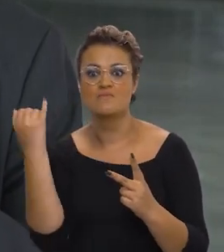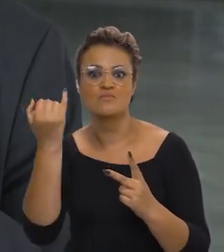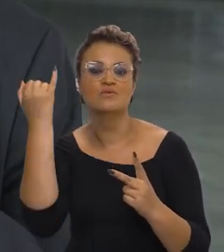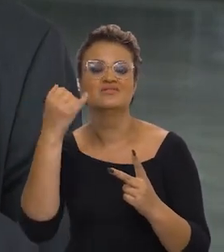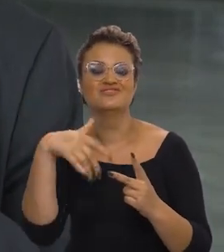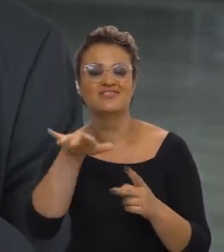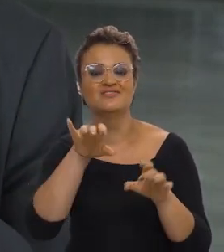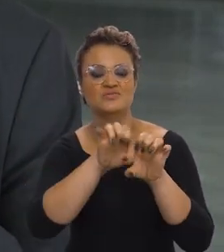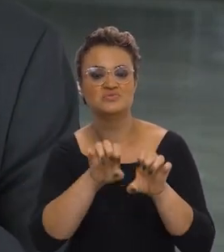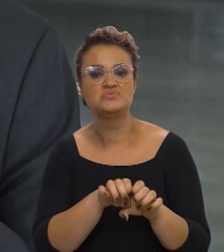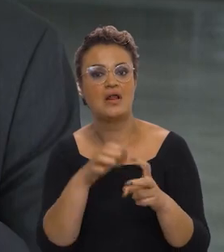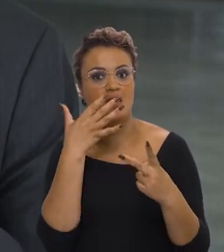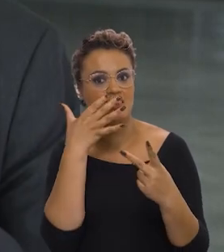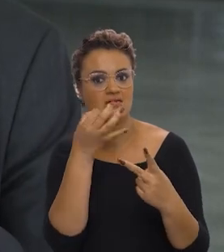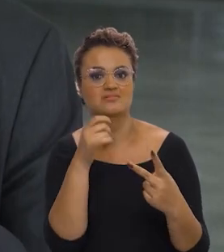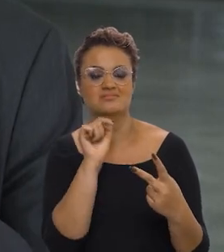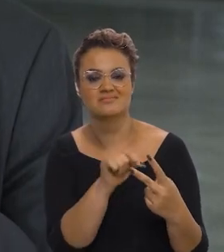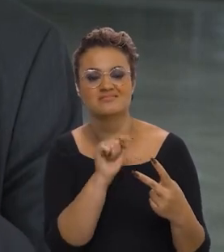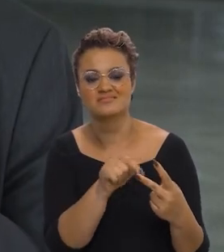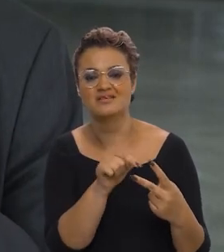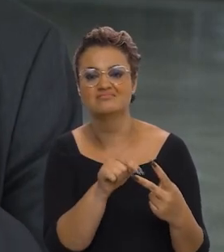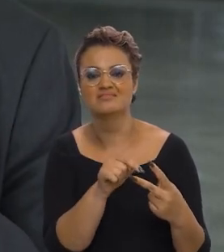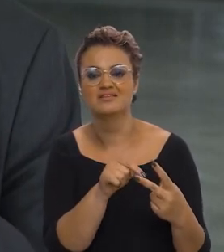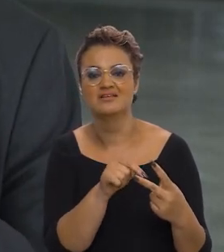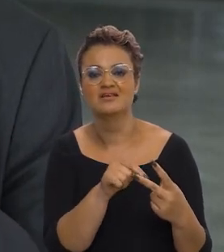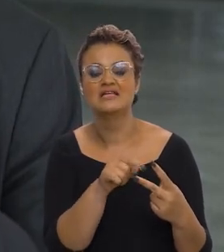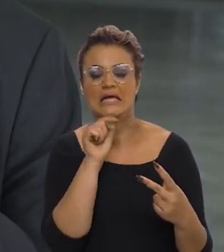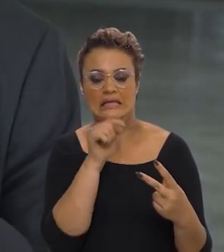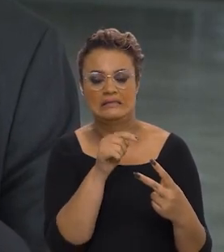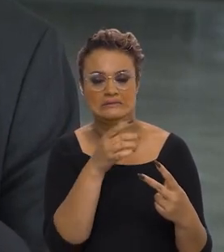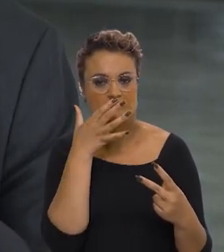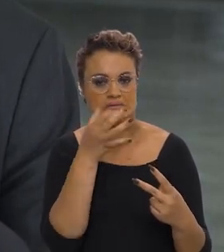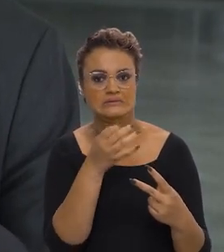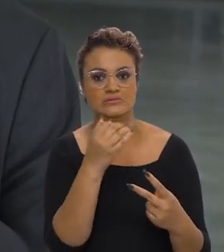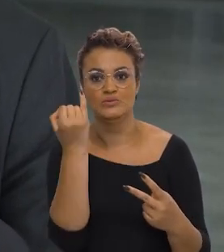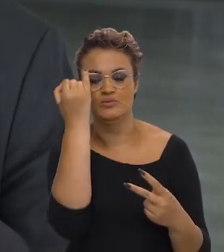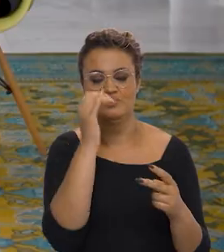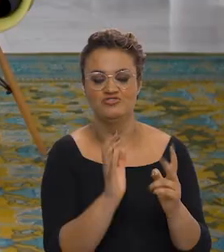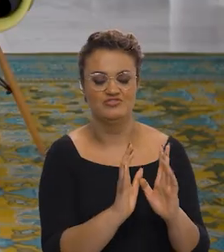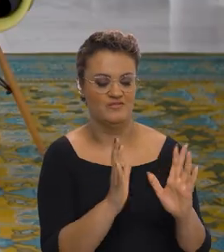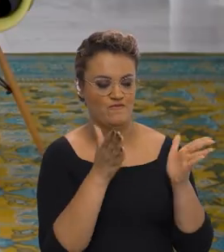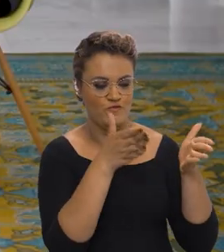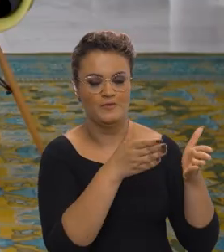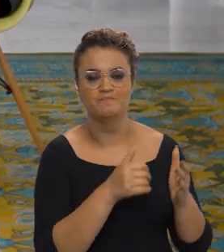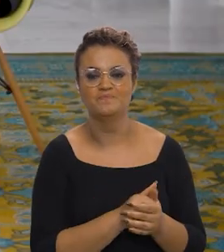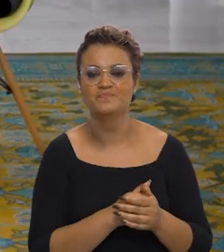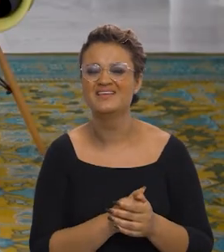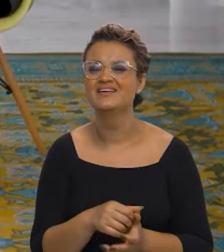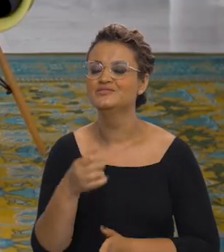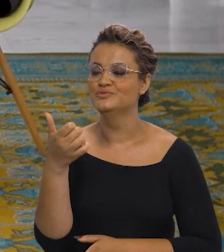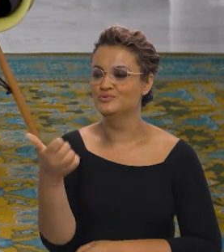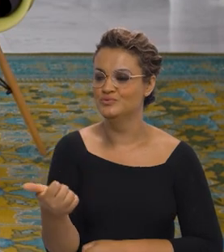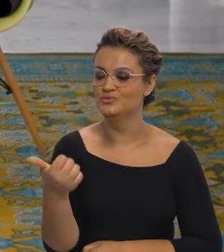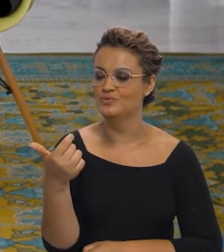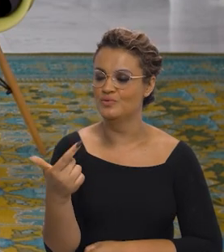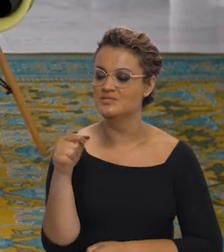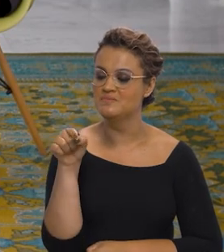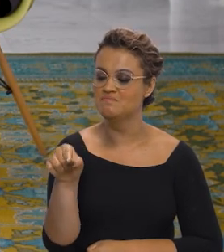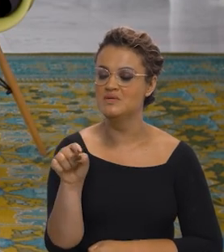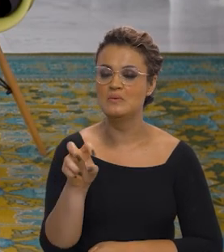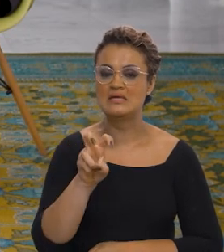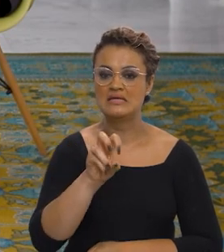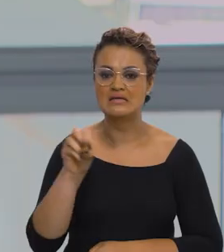e de volume de infraestrutura. Então, eles ganharam o status de um eixo separado. Então, as 12.500